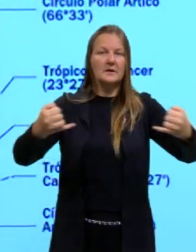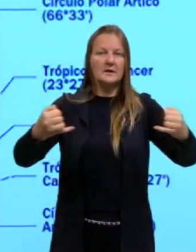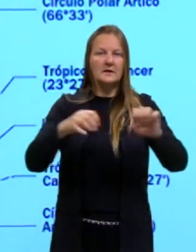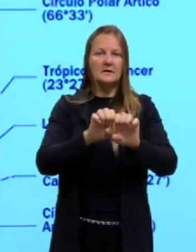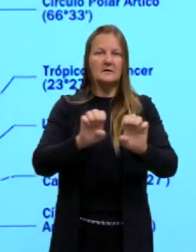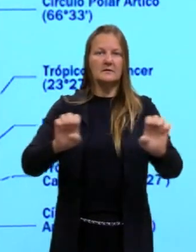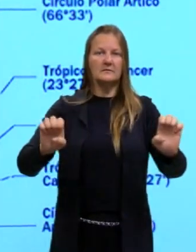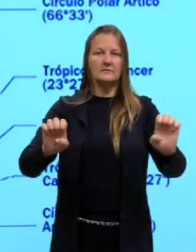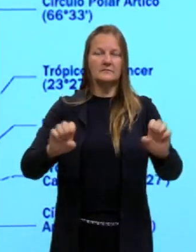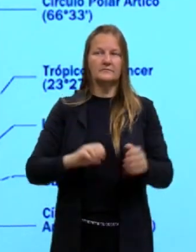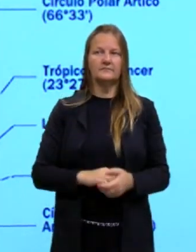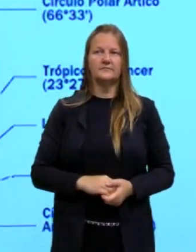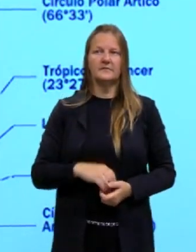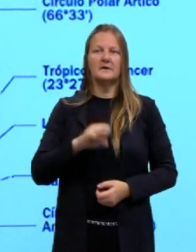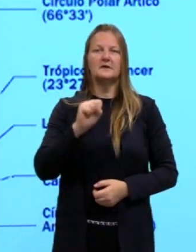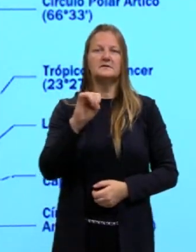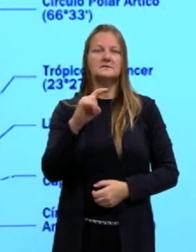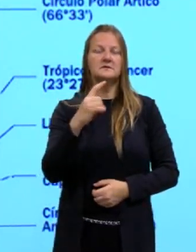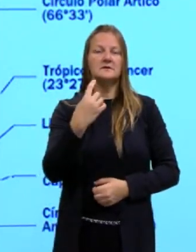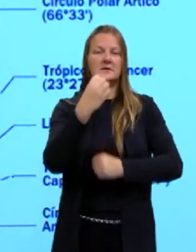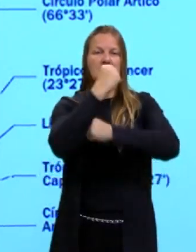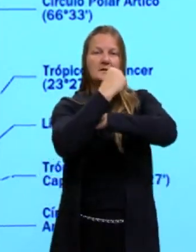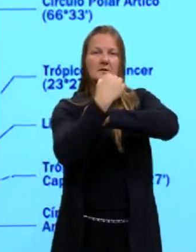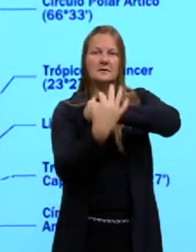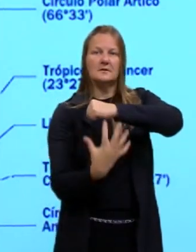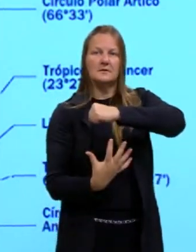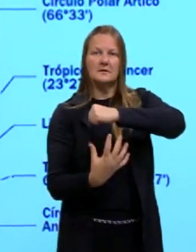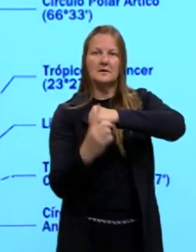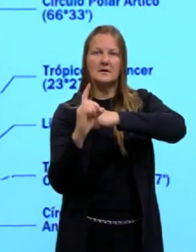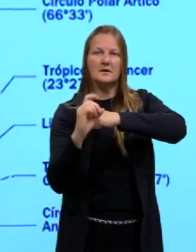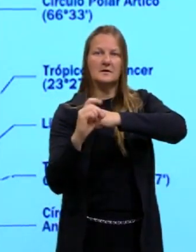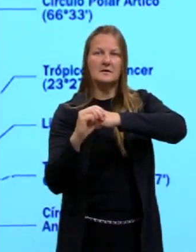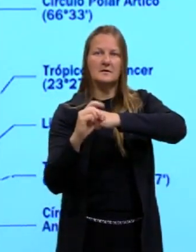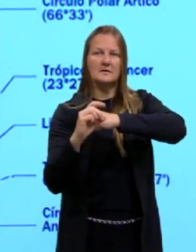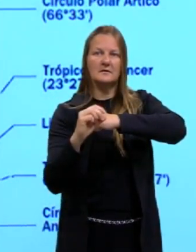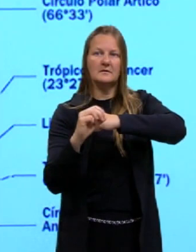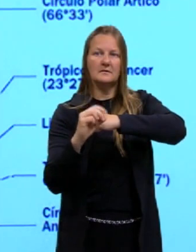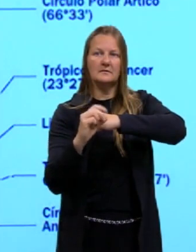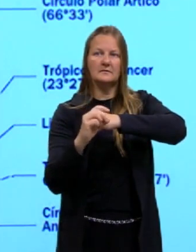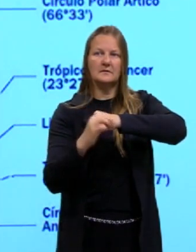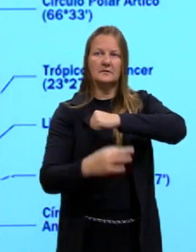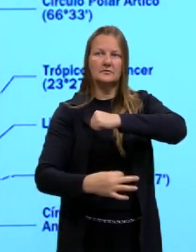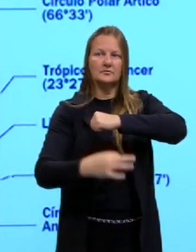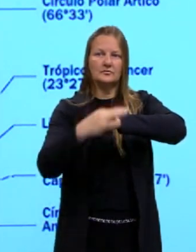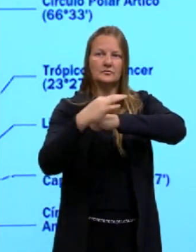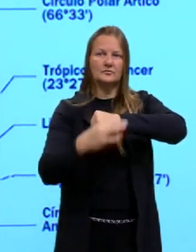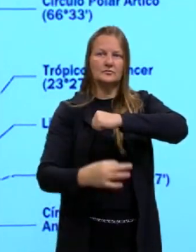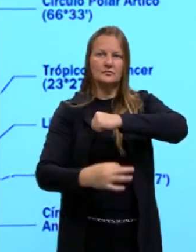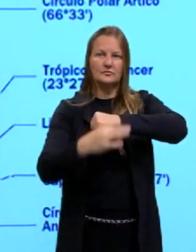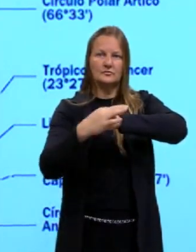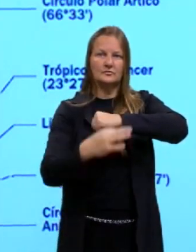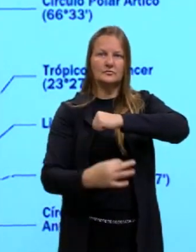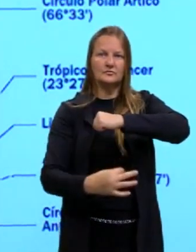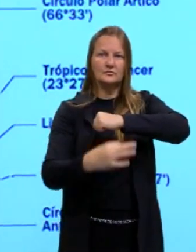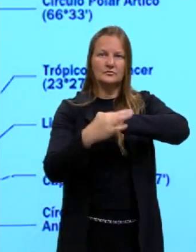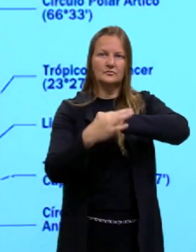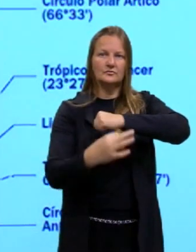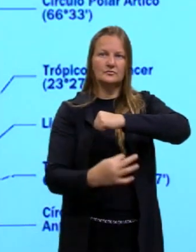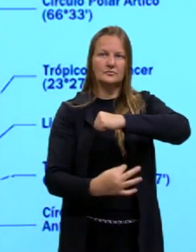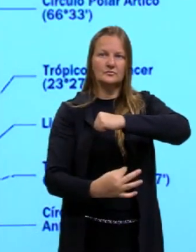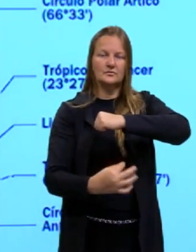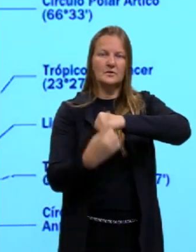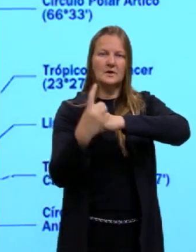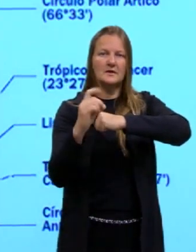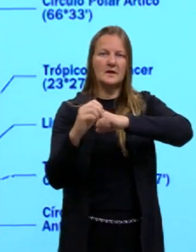o meridiano 10, 10, ó, qualquer parte desta linha 10 aqui, eu estou a uma distância de